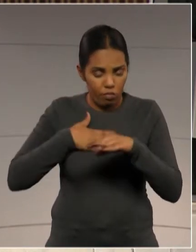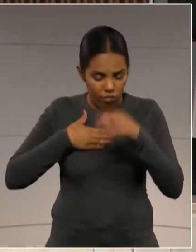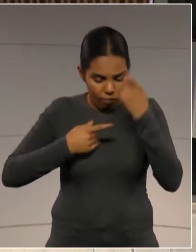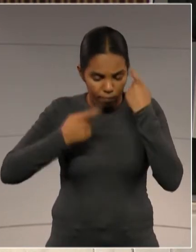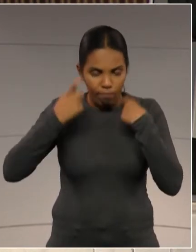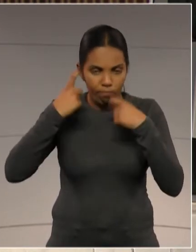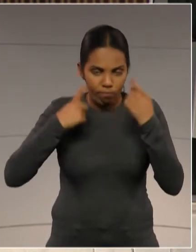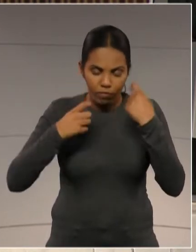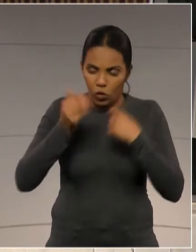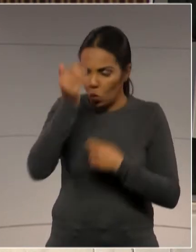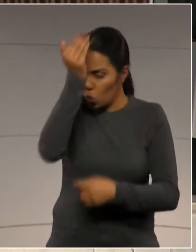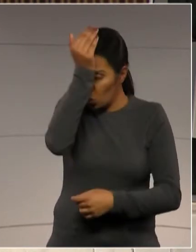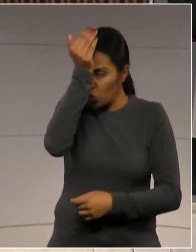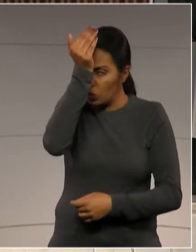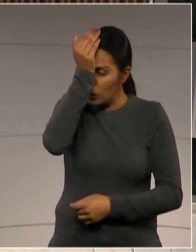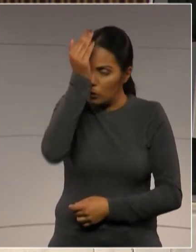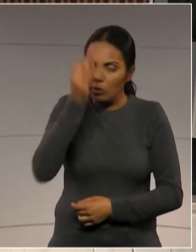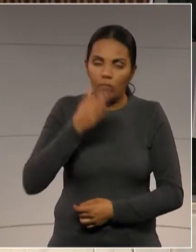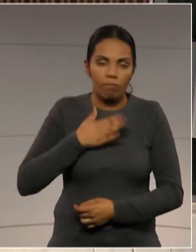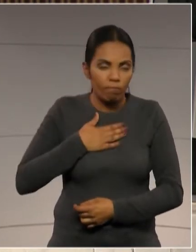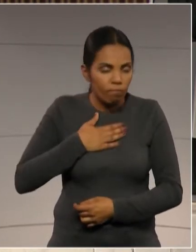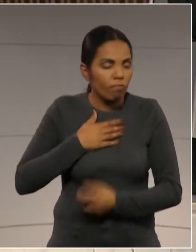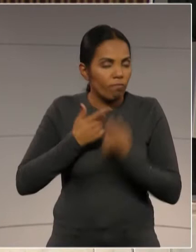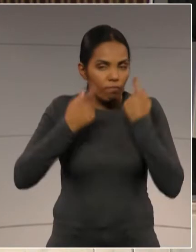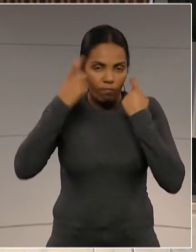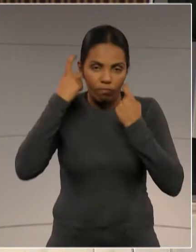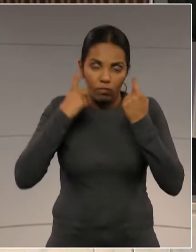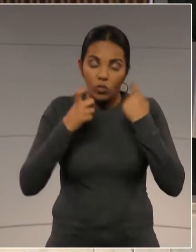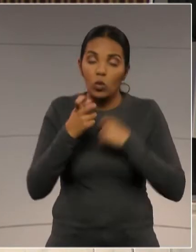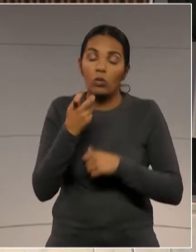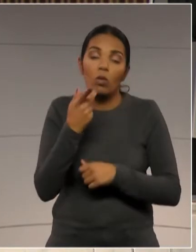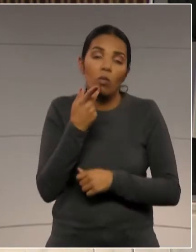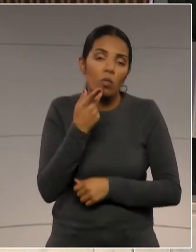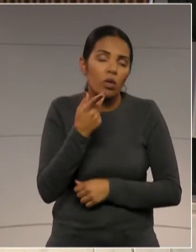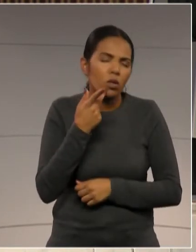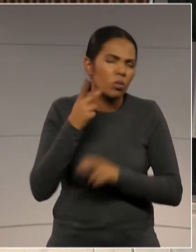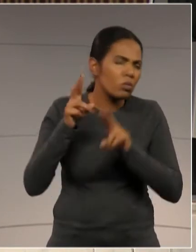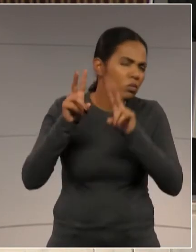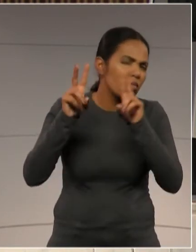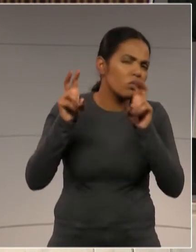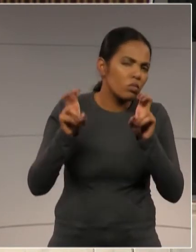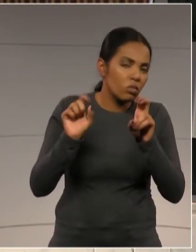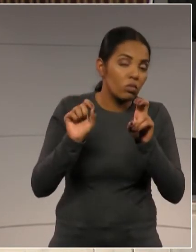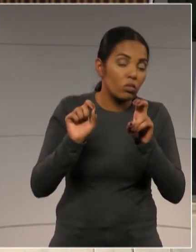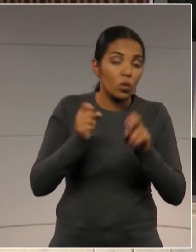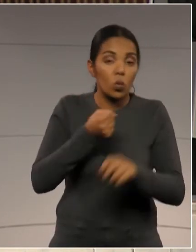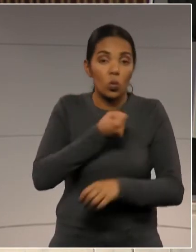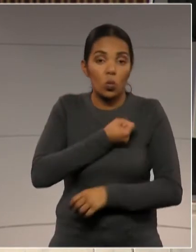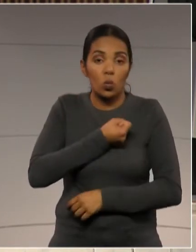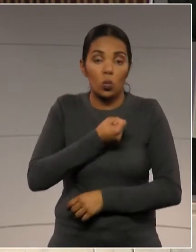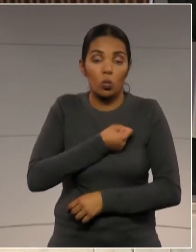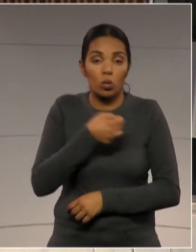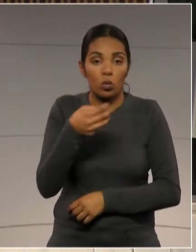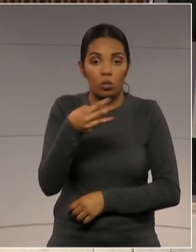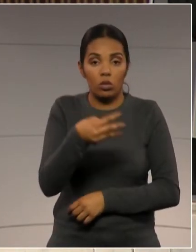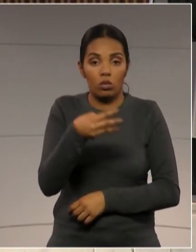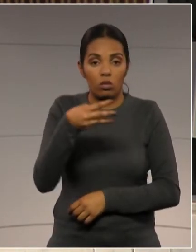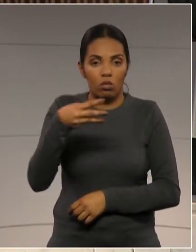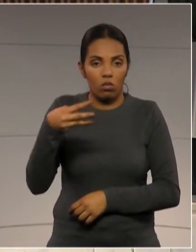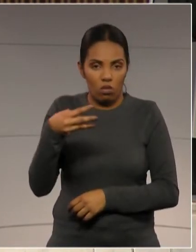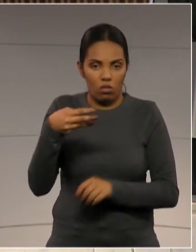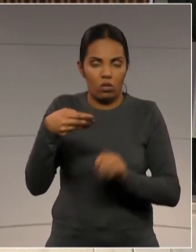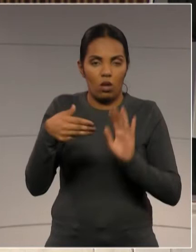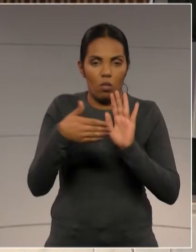deputado Hussein, muito. Estou me referindo ao item 33 da pauta,